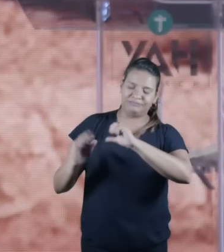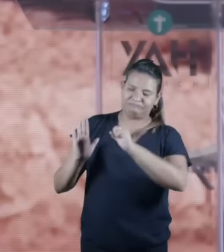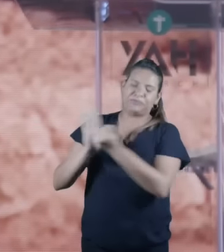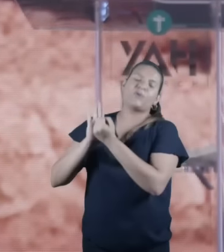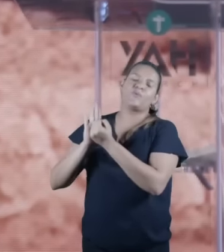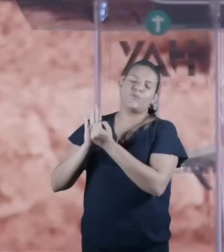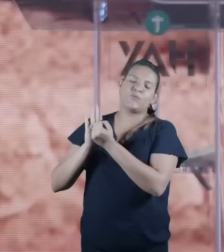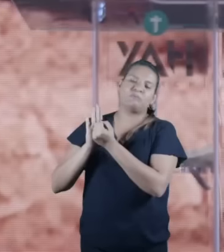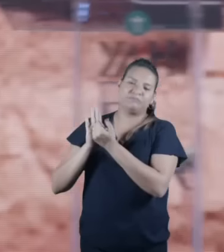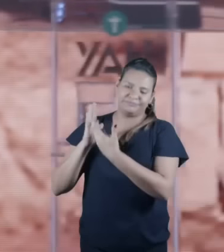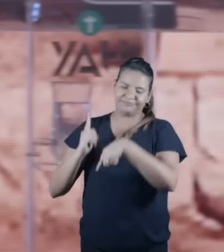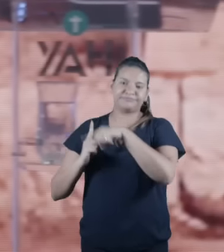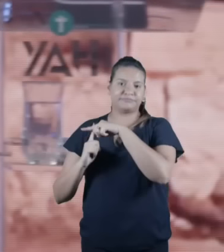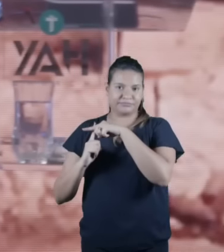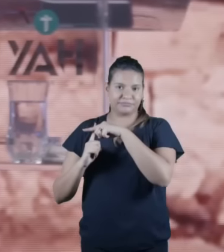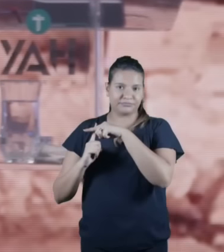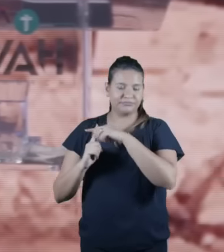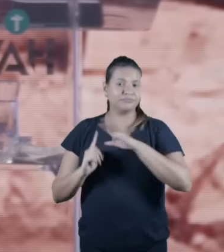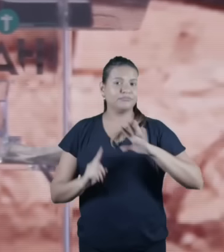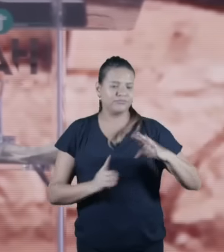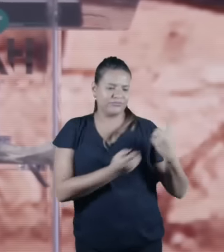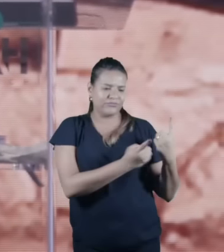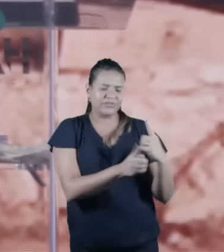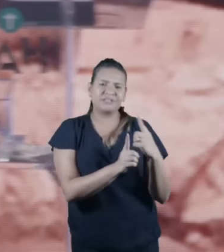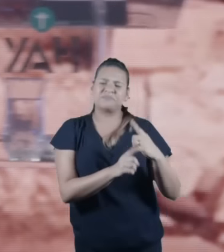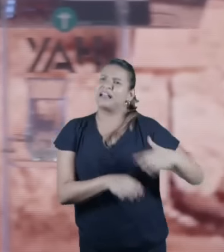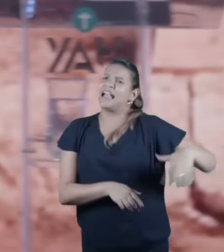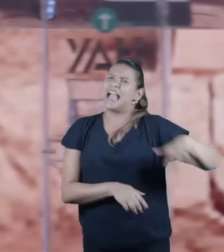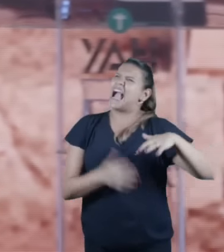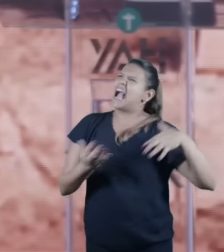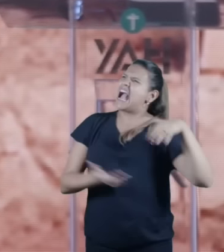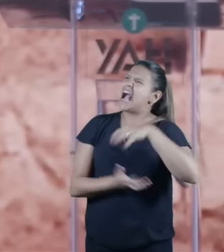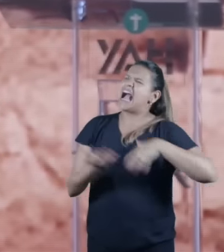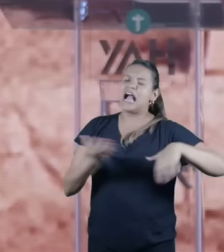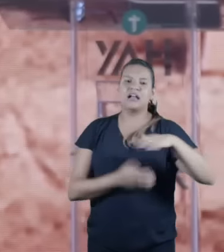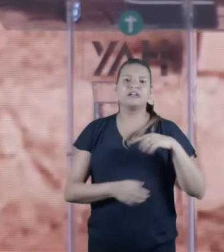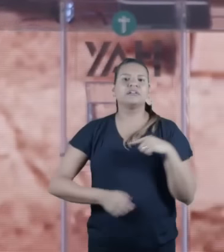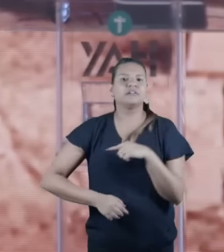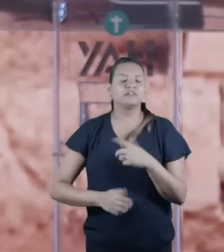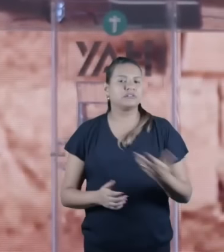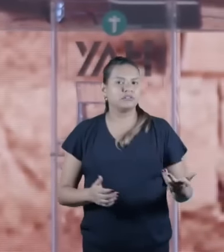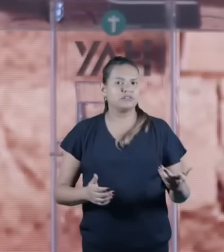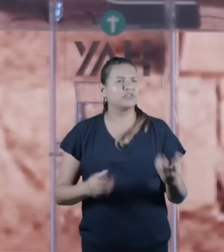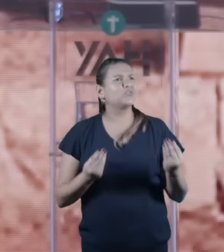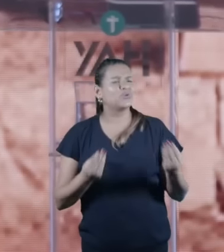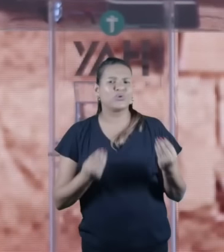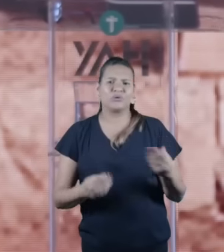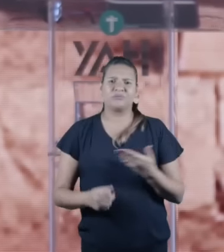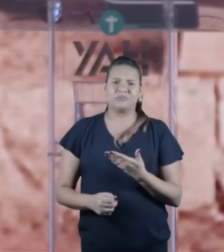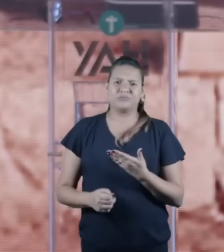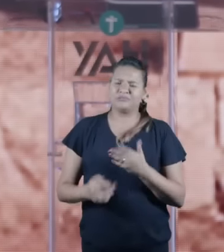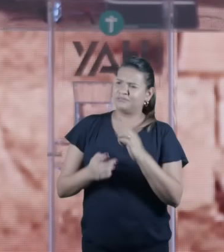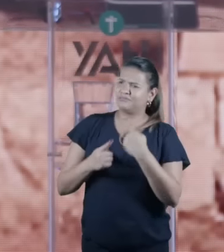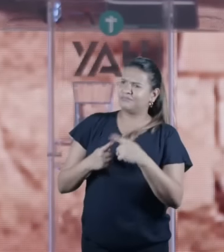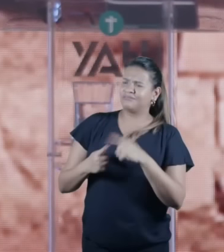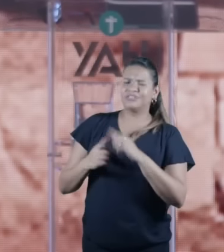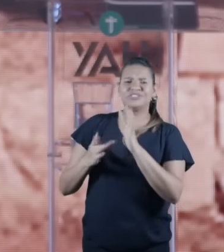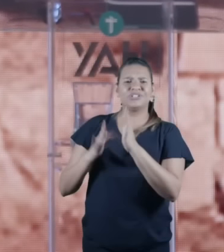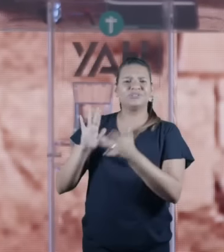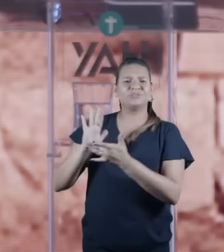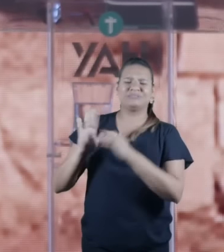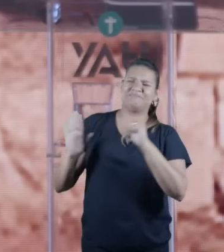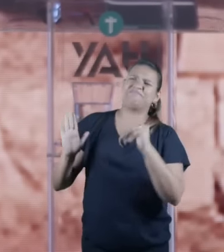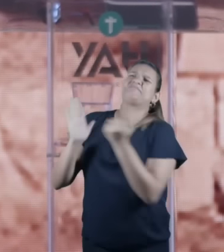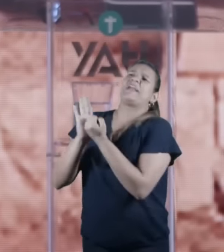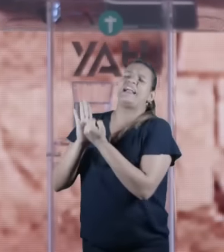caos dos apóstolos Jesus Jesus os apóstolos guardavam o sábado e agora os judeus decidem justamente numa sexta-feira